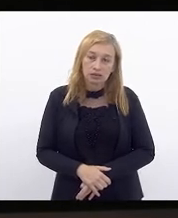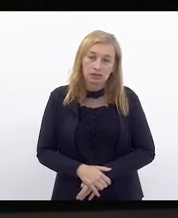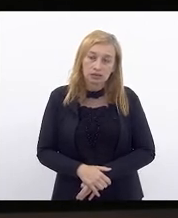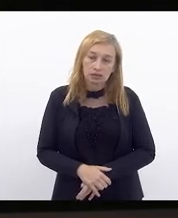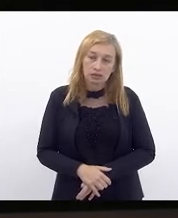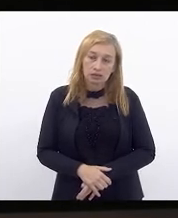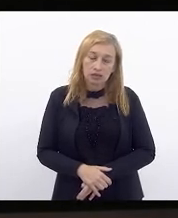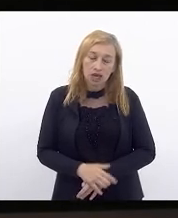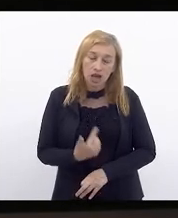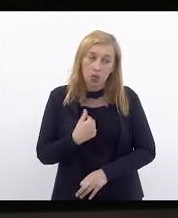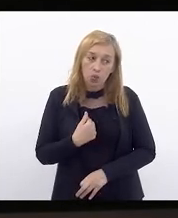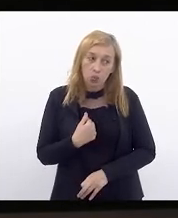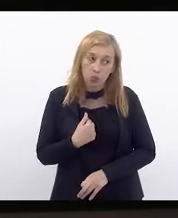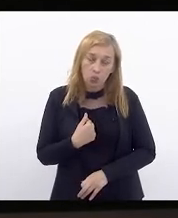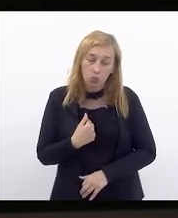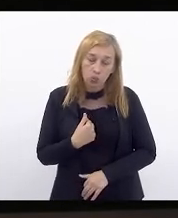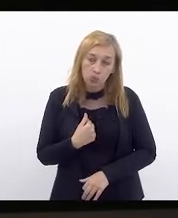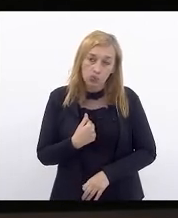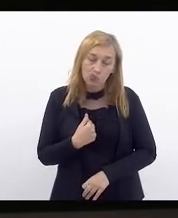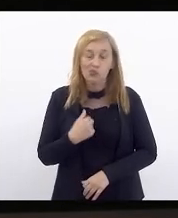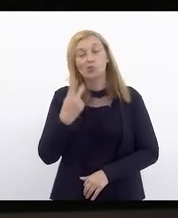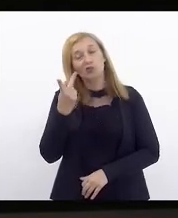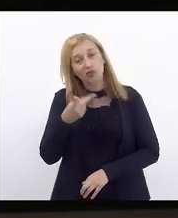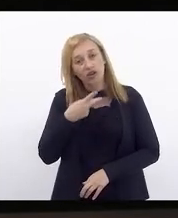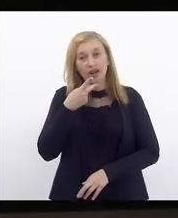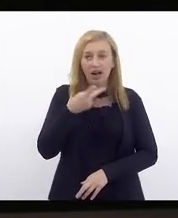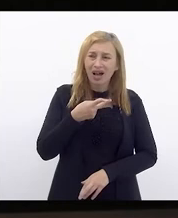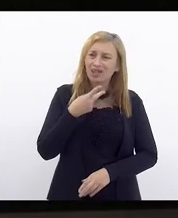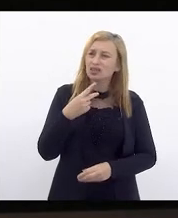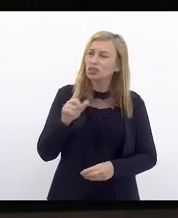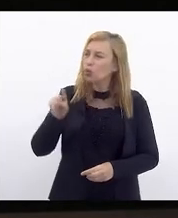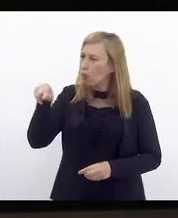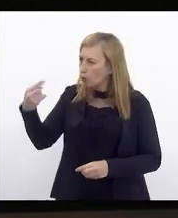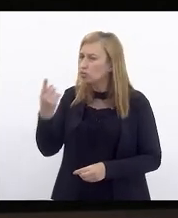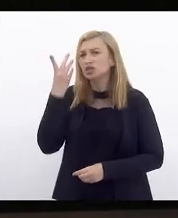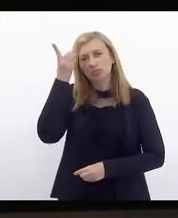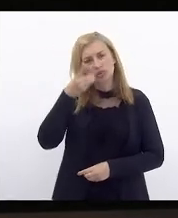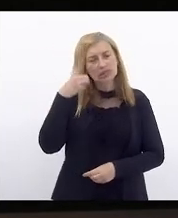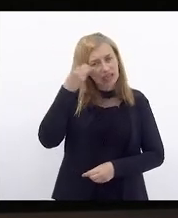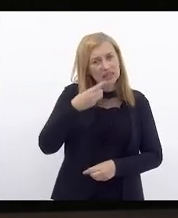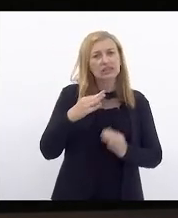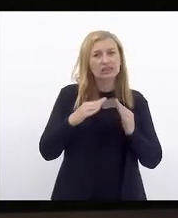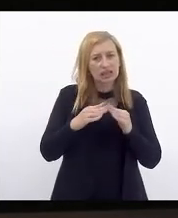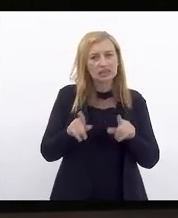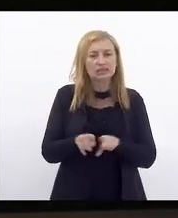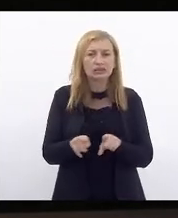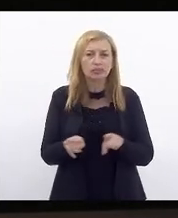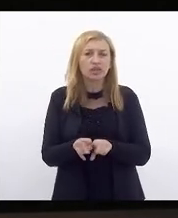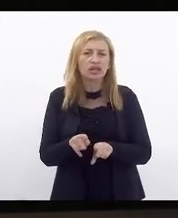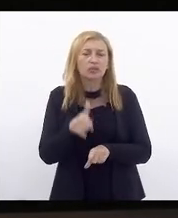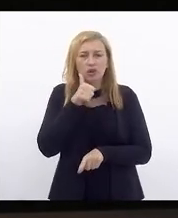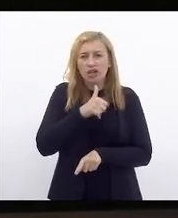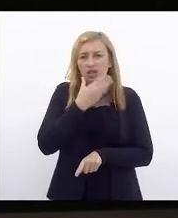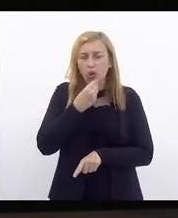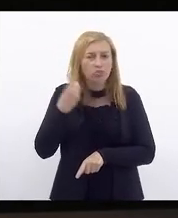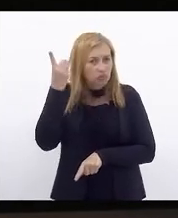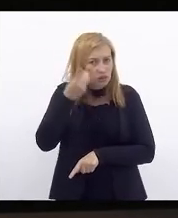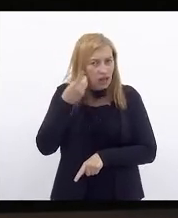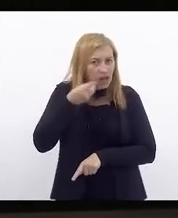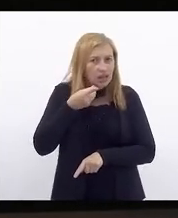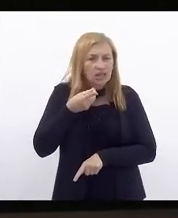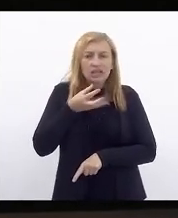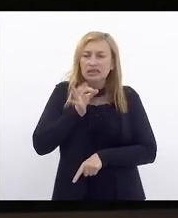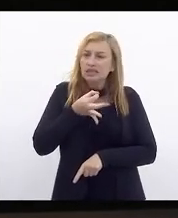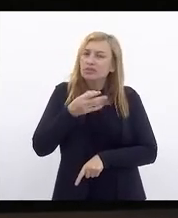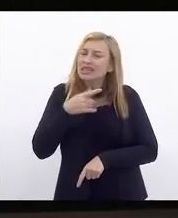eu tenho falado, como outros deputados aqui nesta casa e deputadas, exatamente